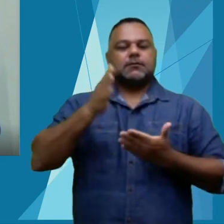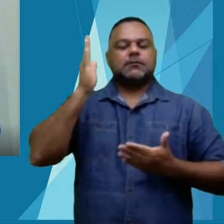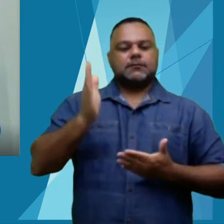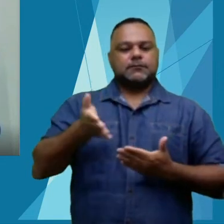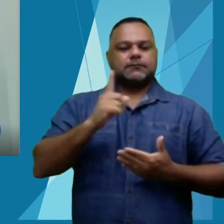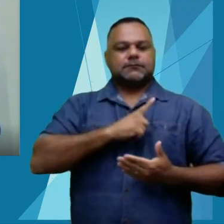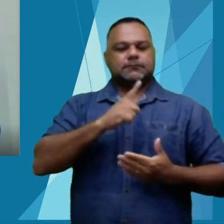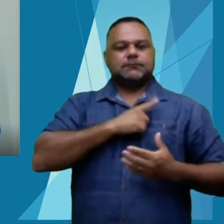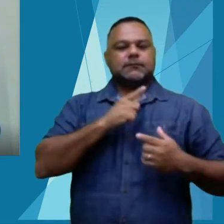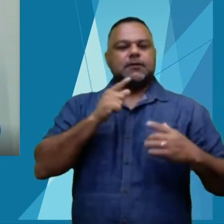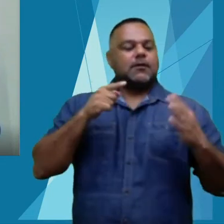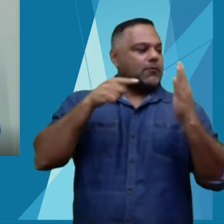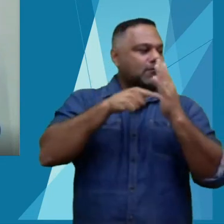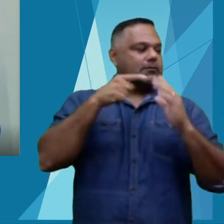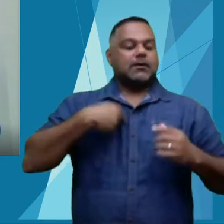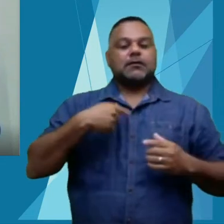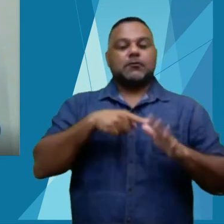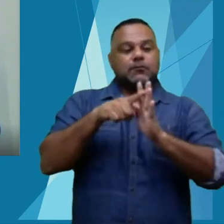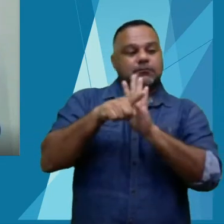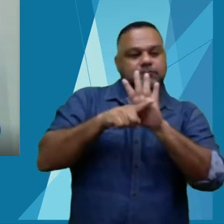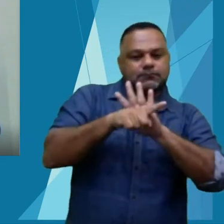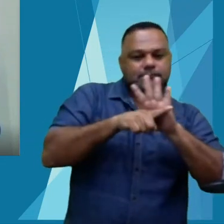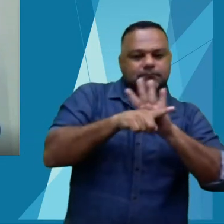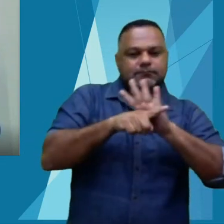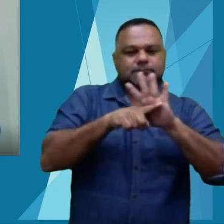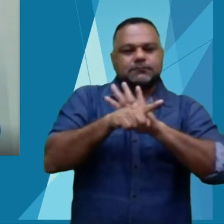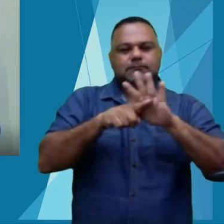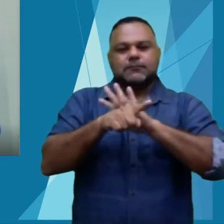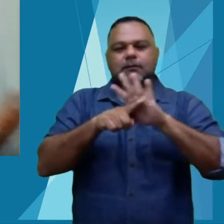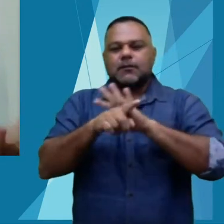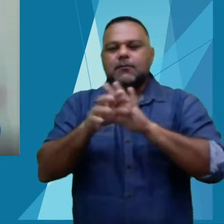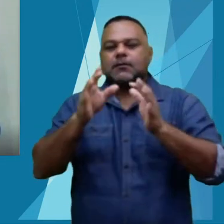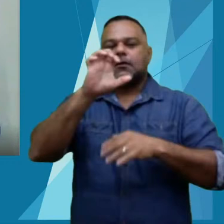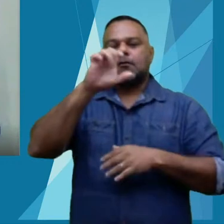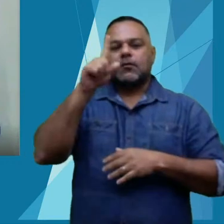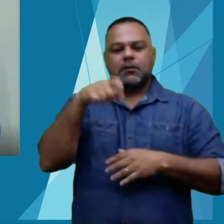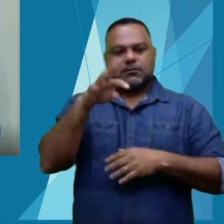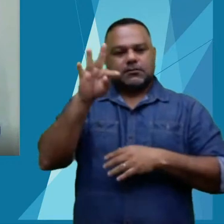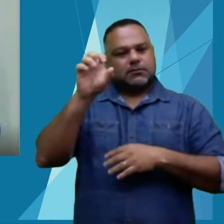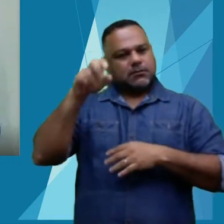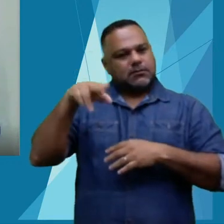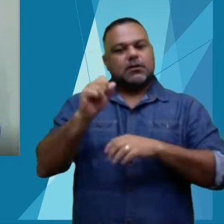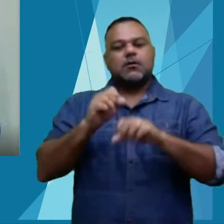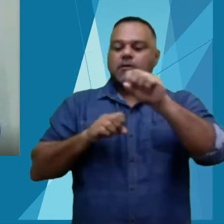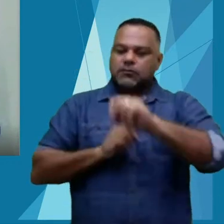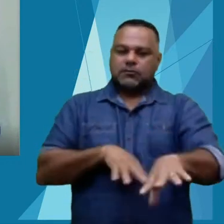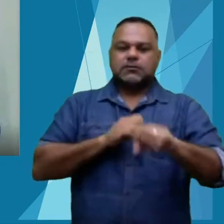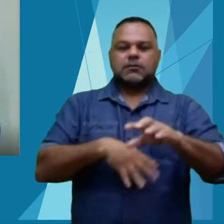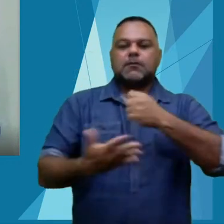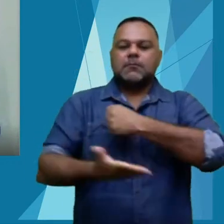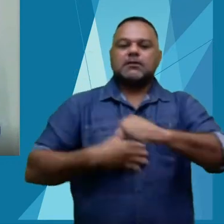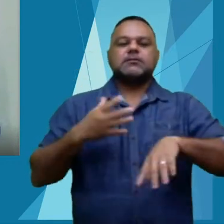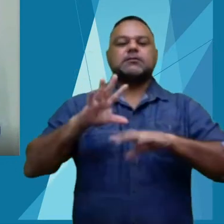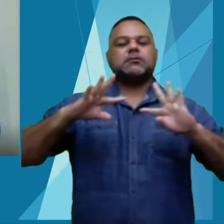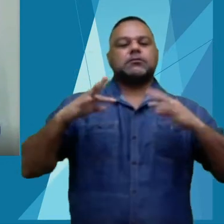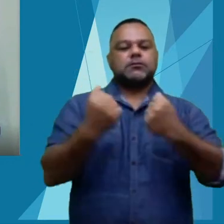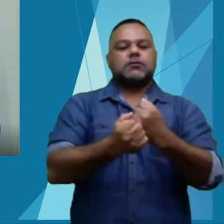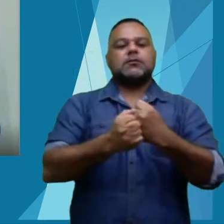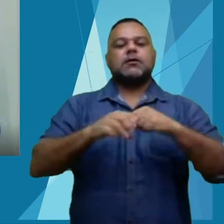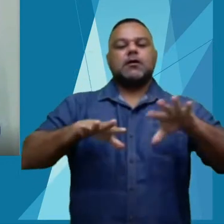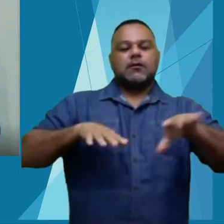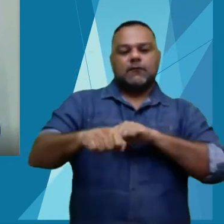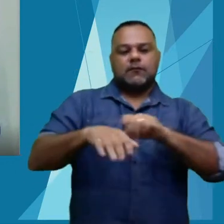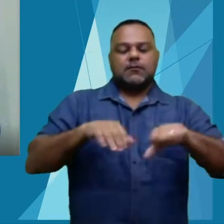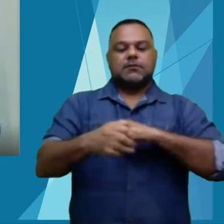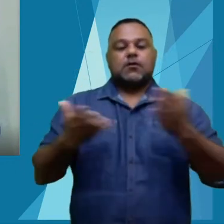contato com a pesquisa extensão e o ensino é a base de toda a nossa formação. Então, hoje, poder